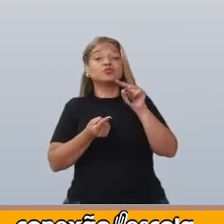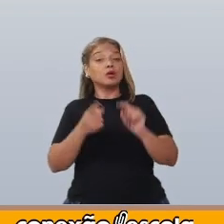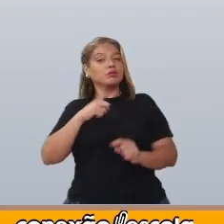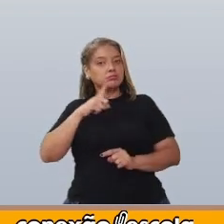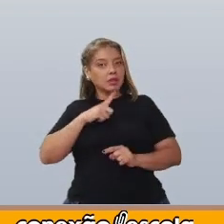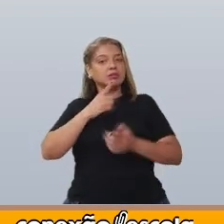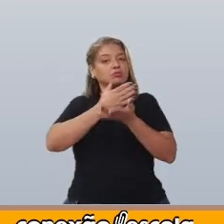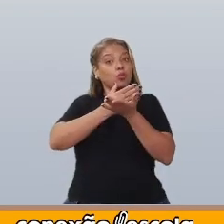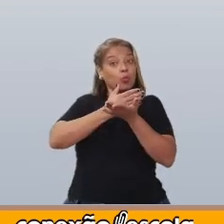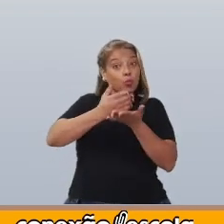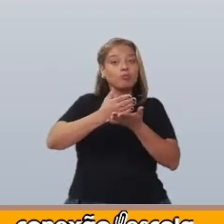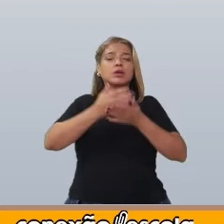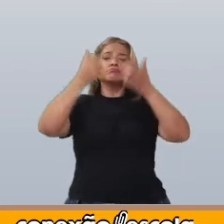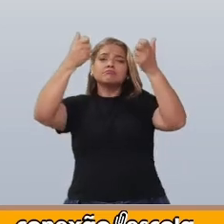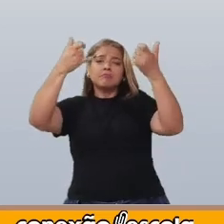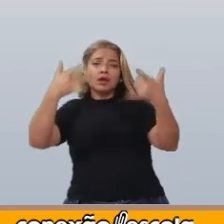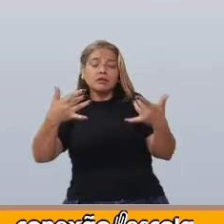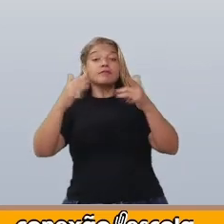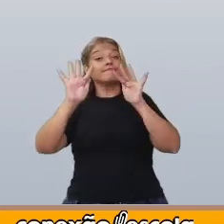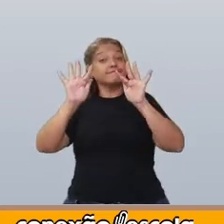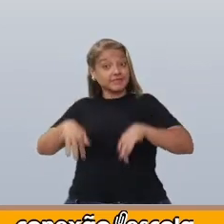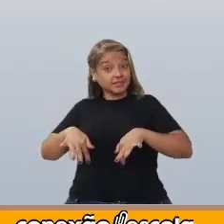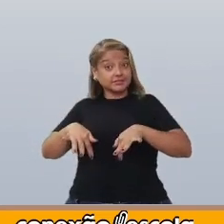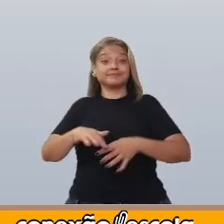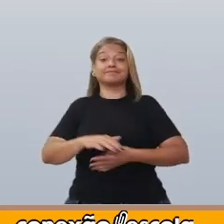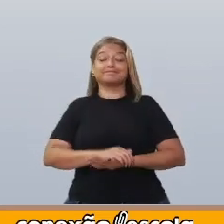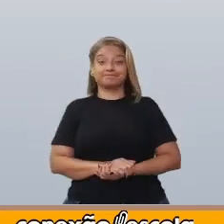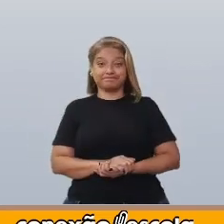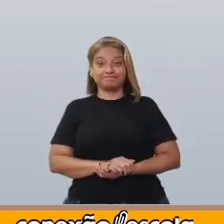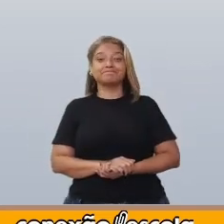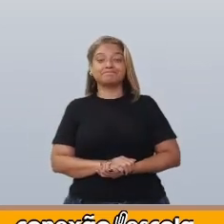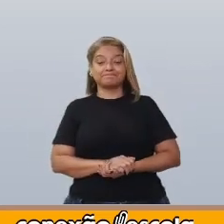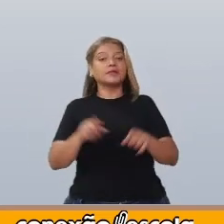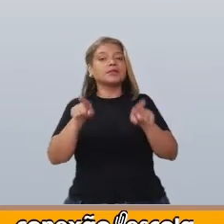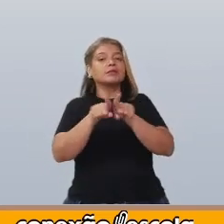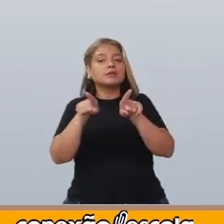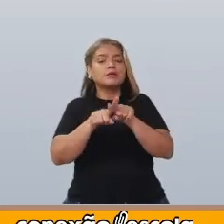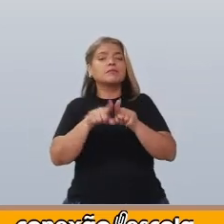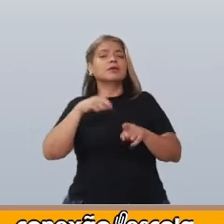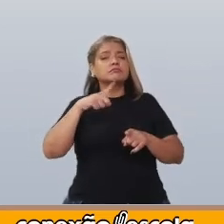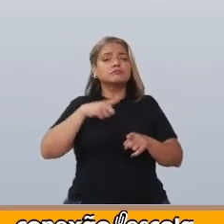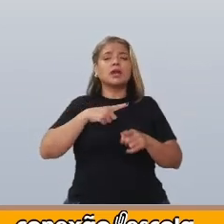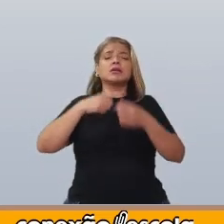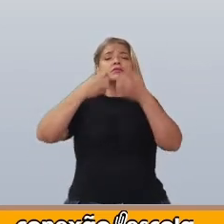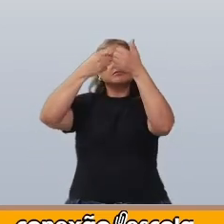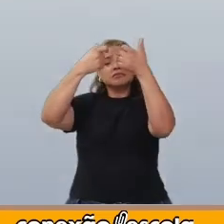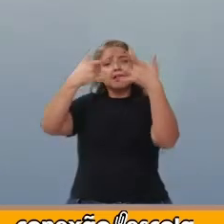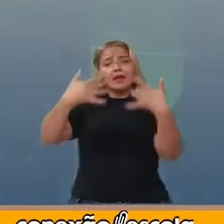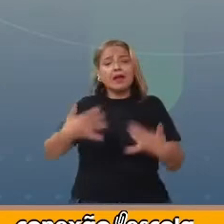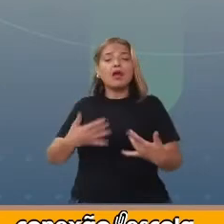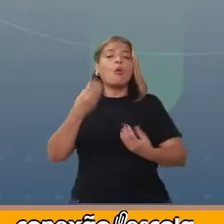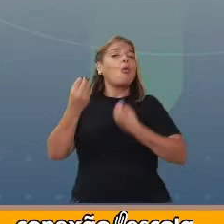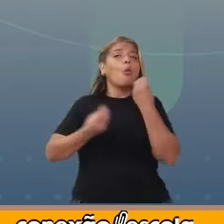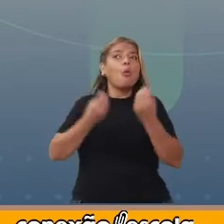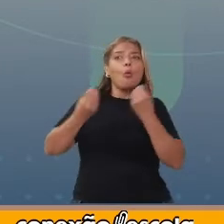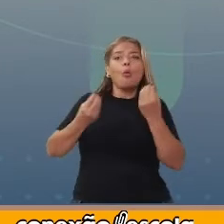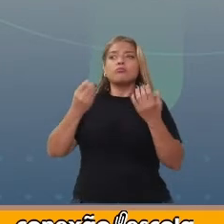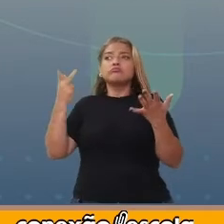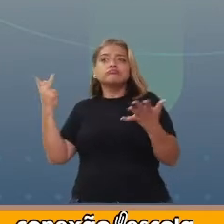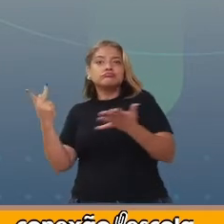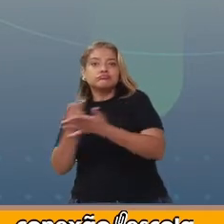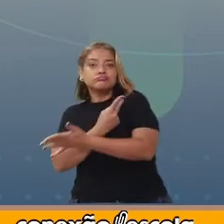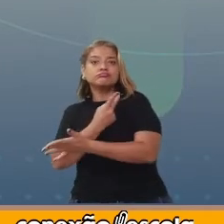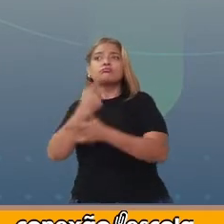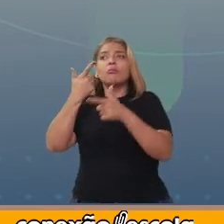início, meio e fim. Também descreve um conflito que será